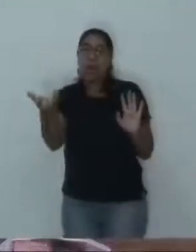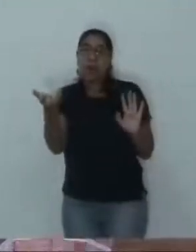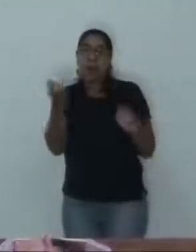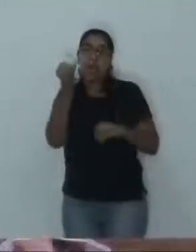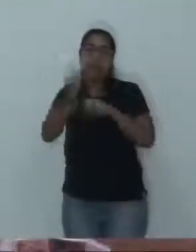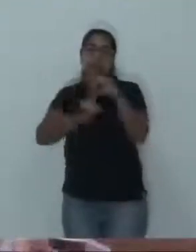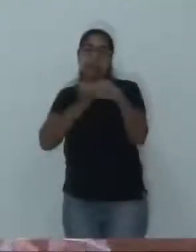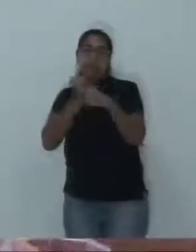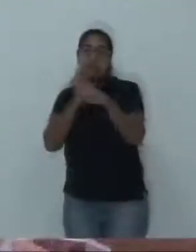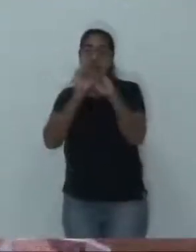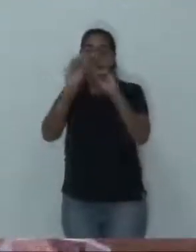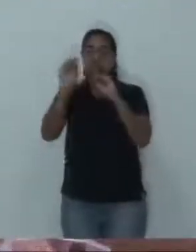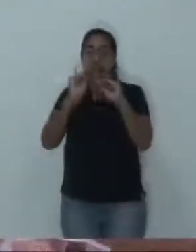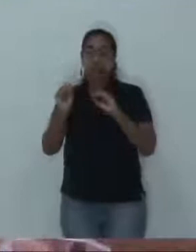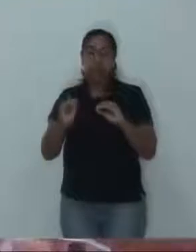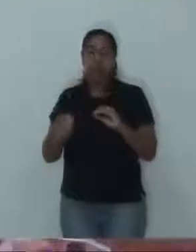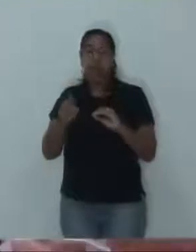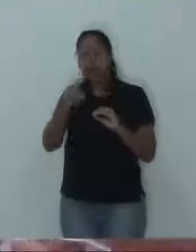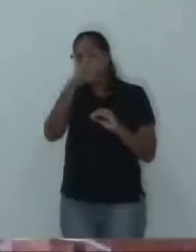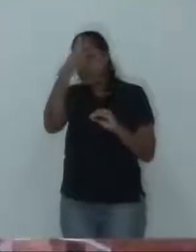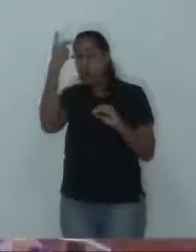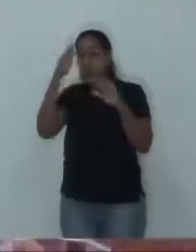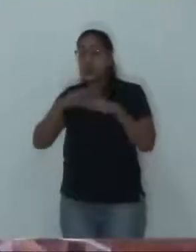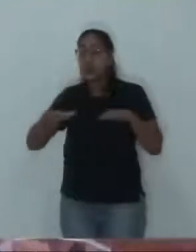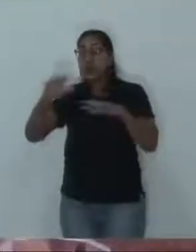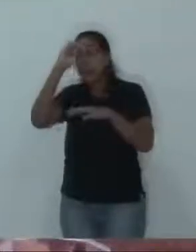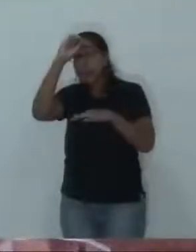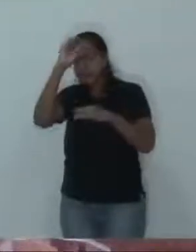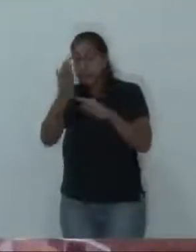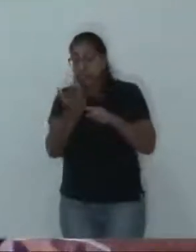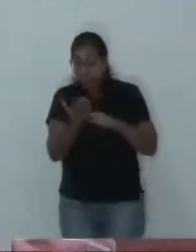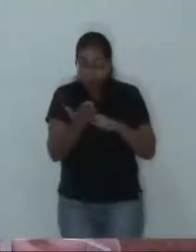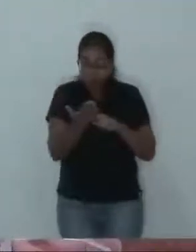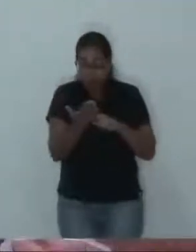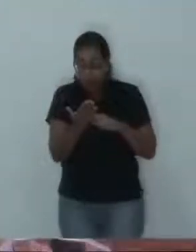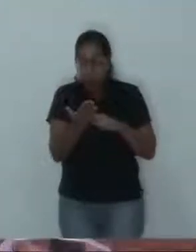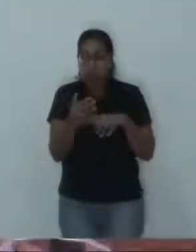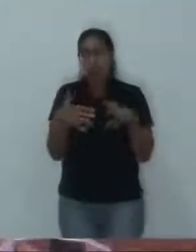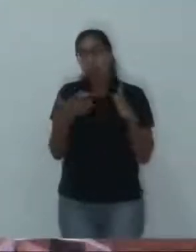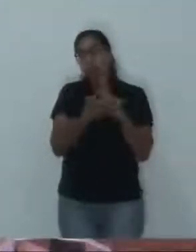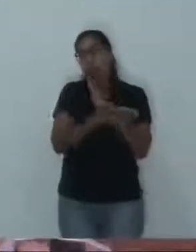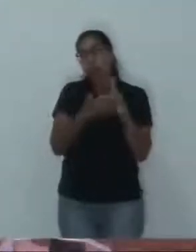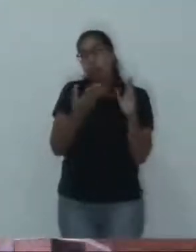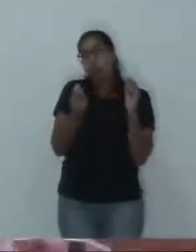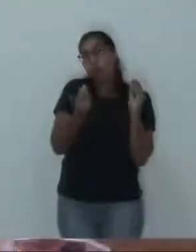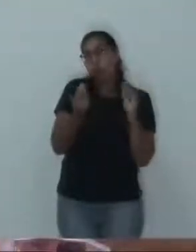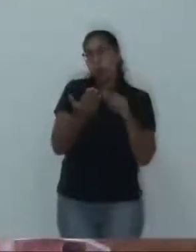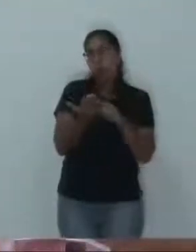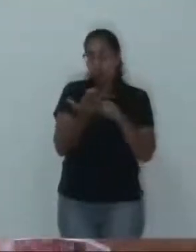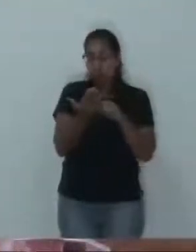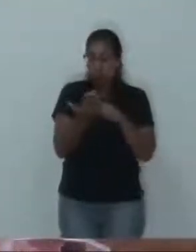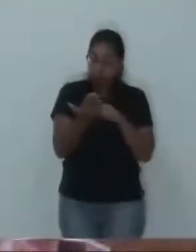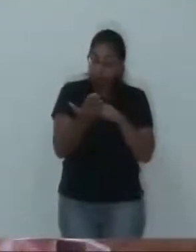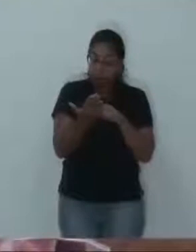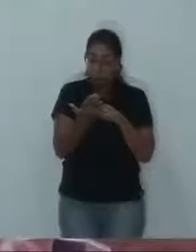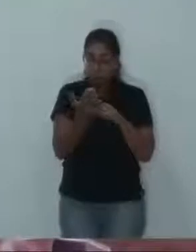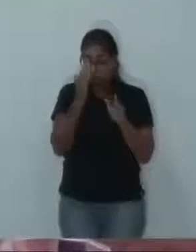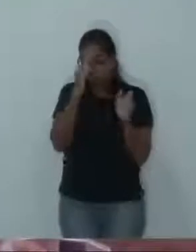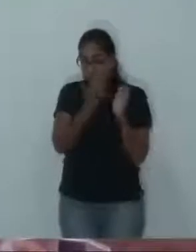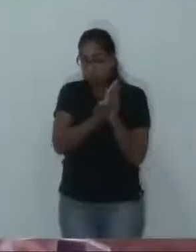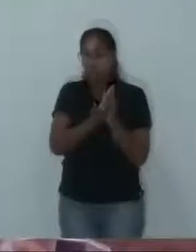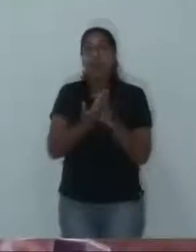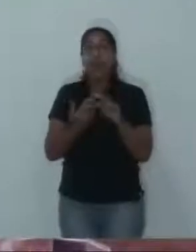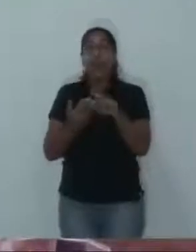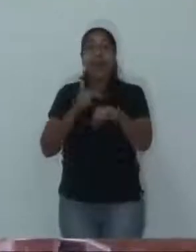sem instrução, que vai no face dele e fala, ou algumas até com instrução, porque enganar é o forte dele. Ele conseguiu enganar o